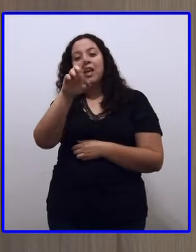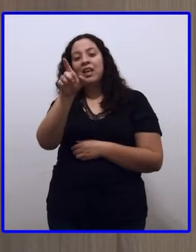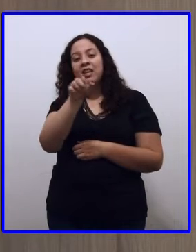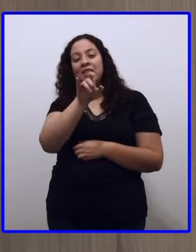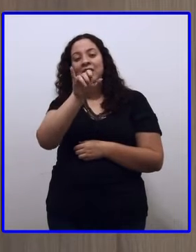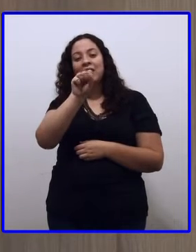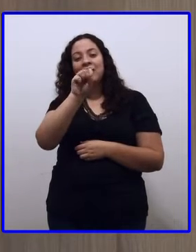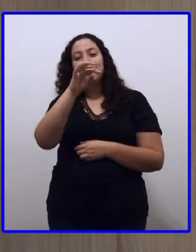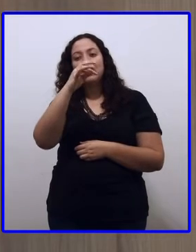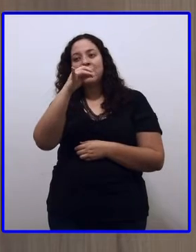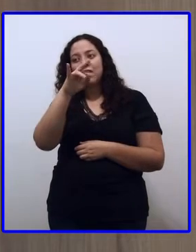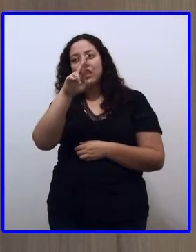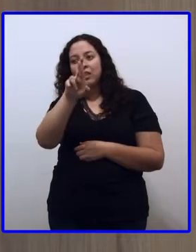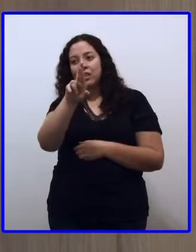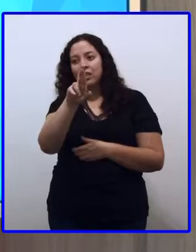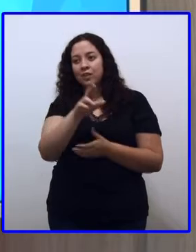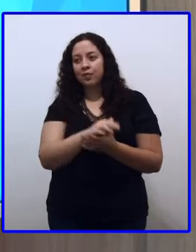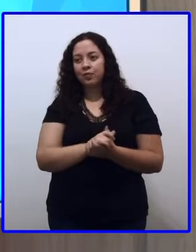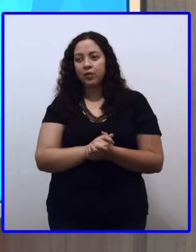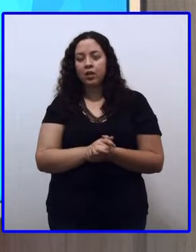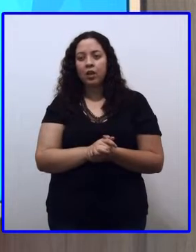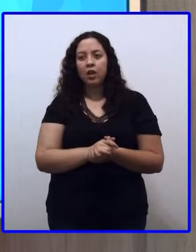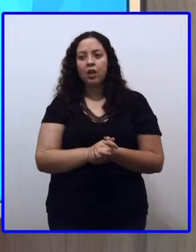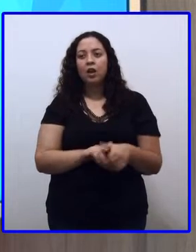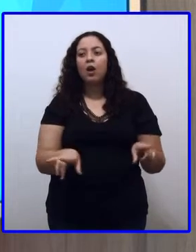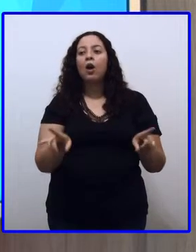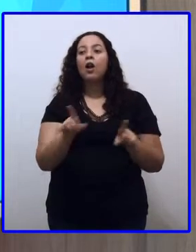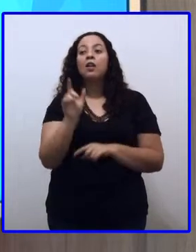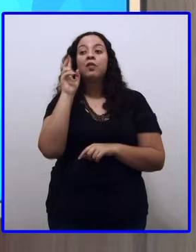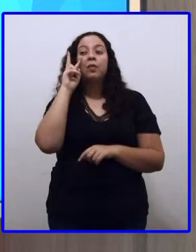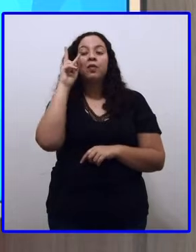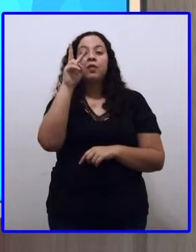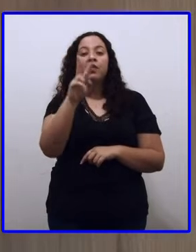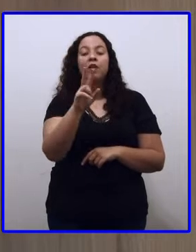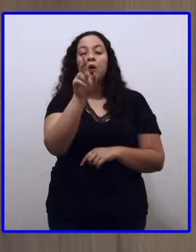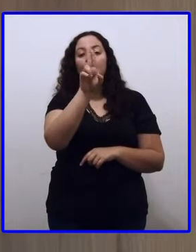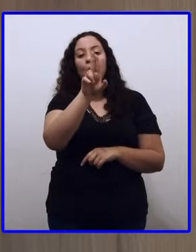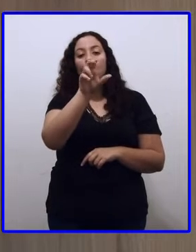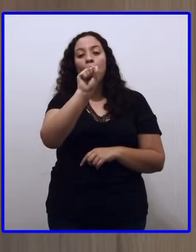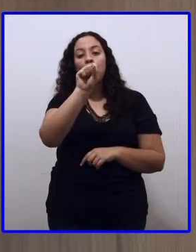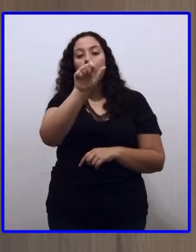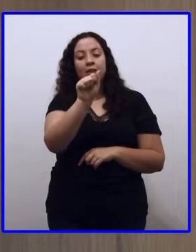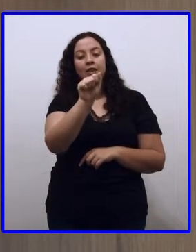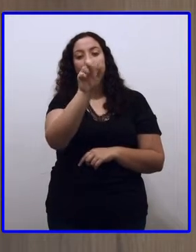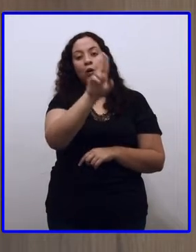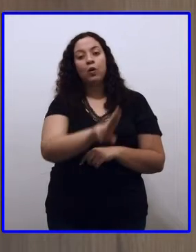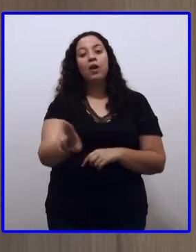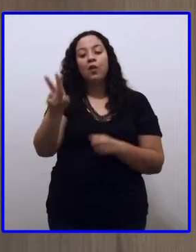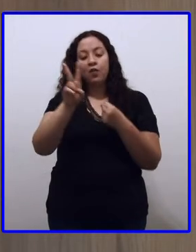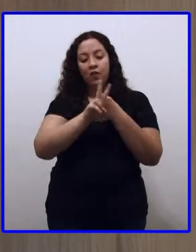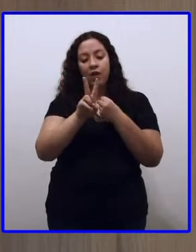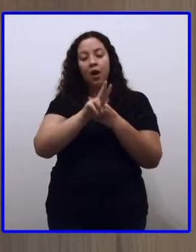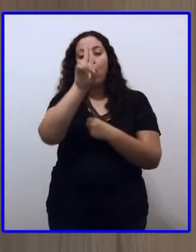uso aqui, no caso, usa. Usa é do verbo usar.